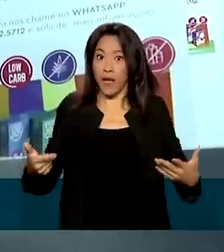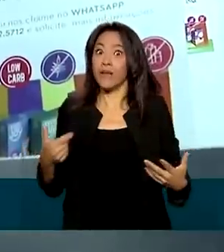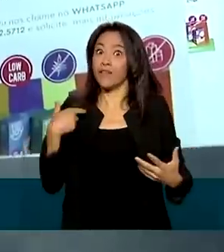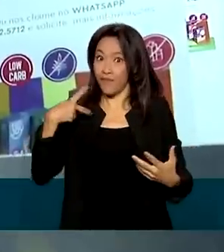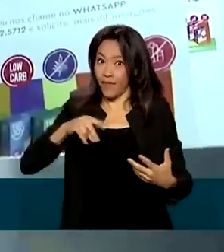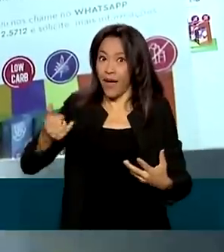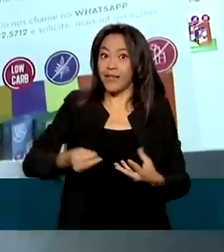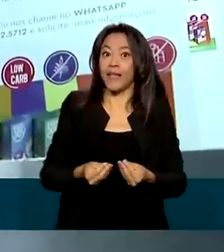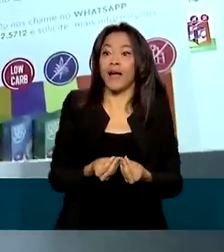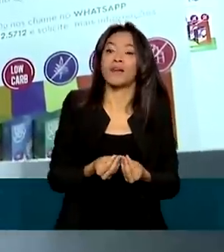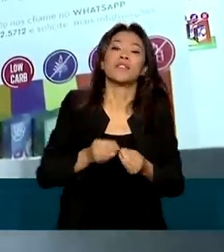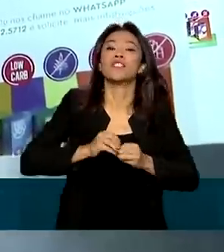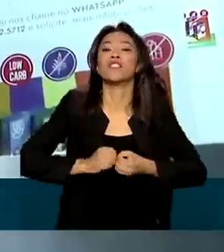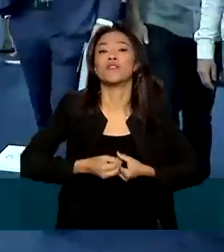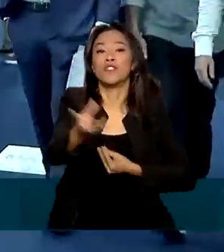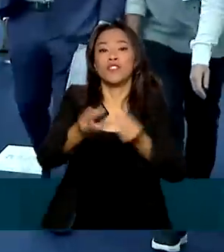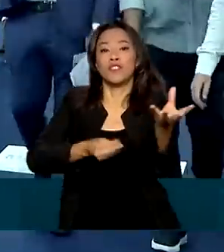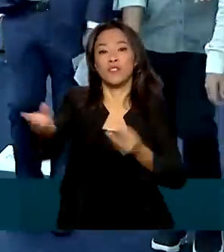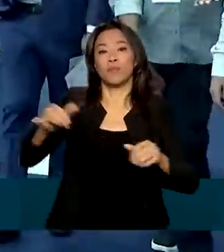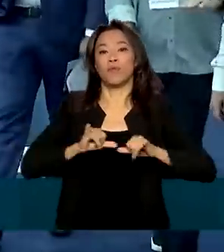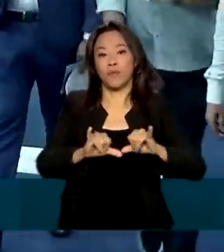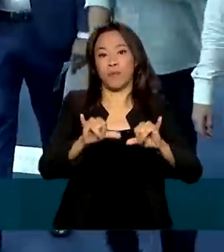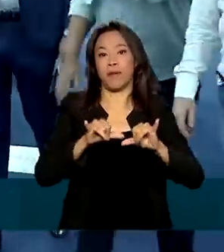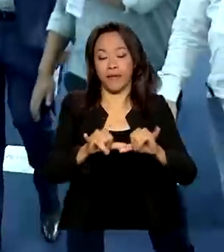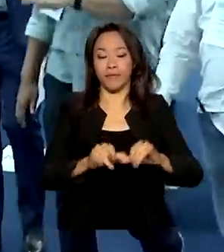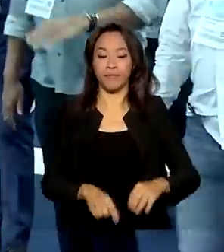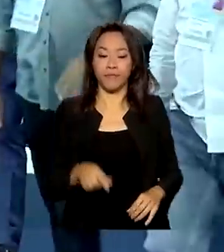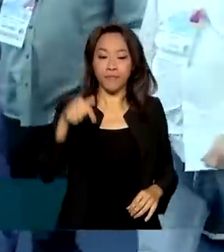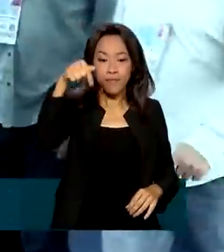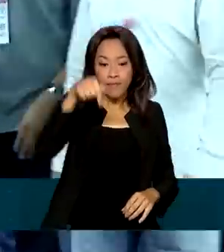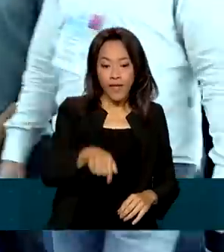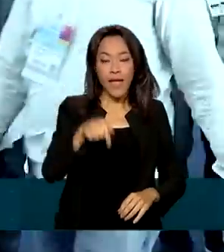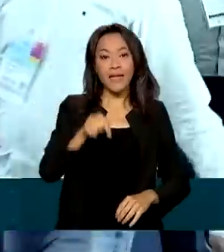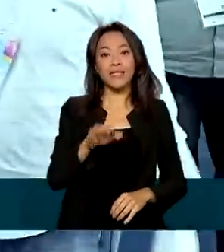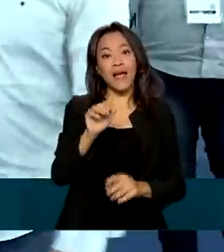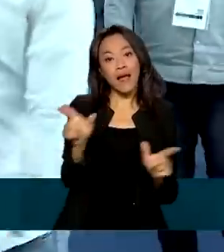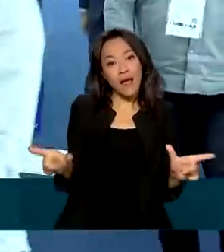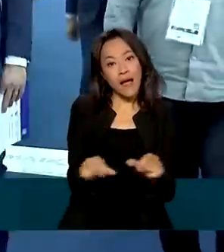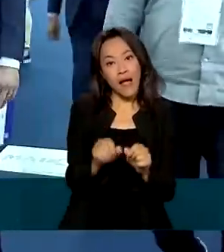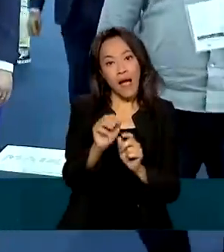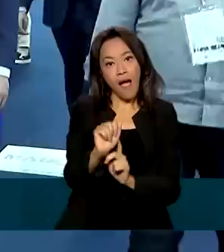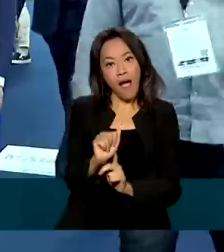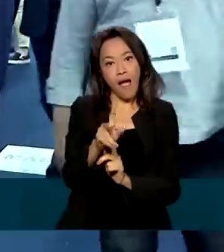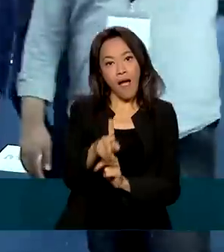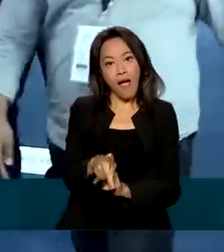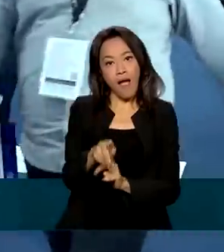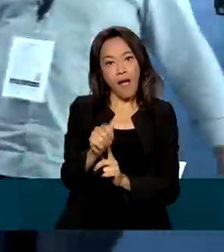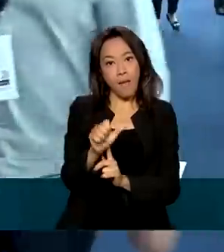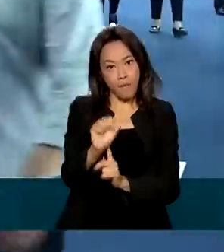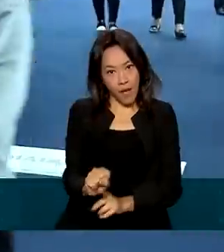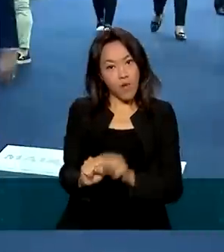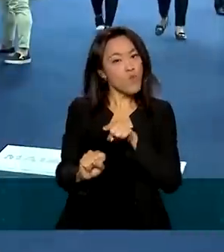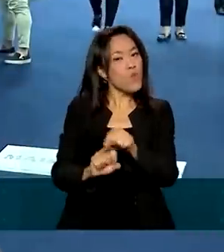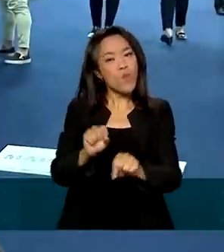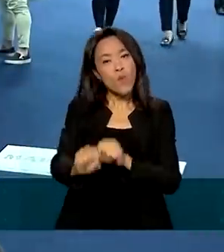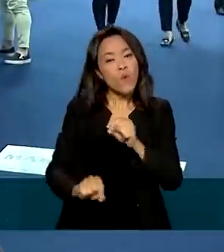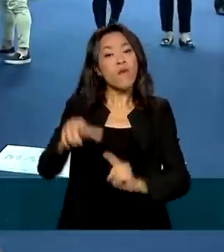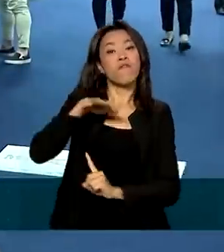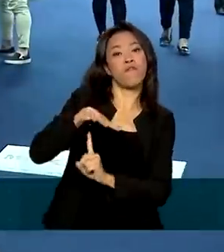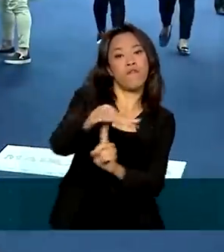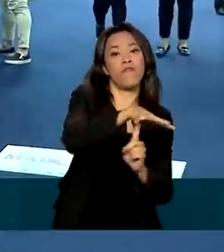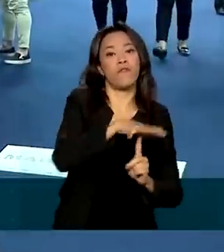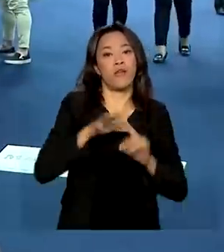prateleiras dos supermercados. A APAS Show é a maior feira de supermercados do mundo. São mais de 800